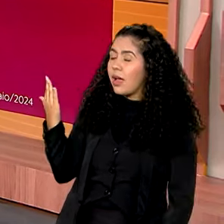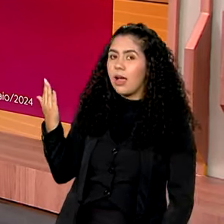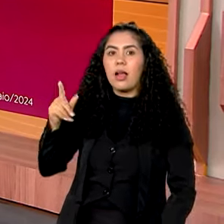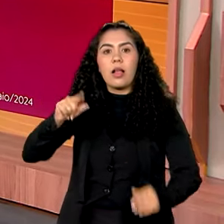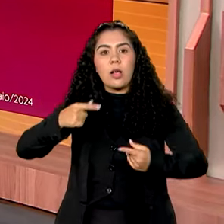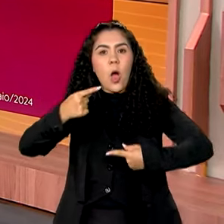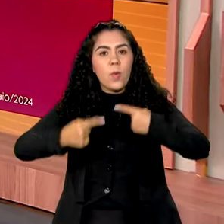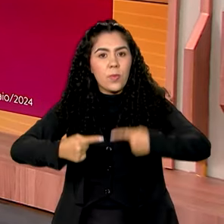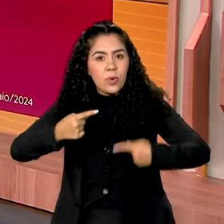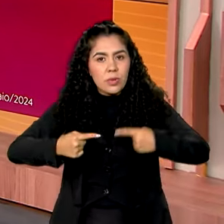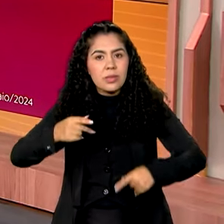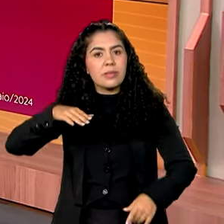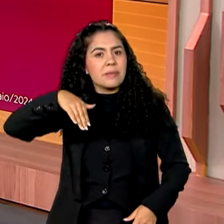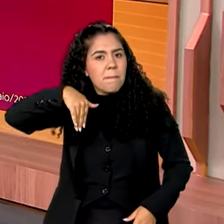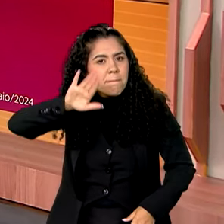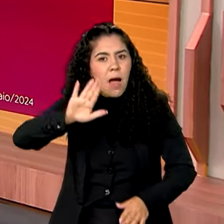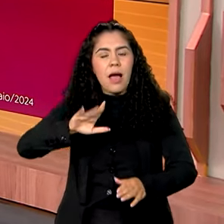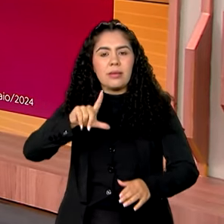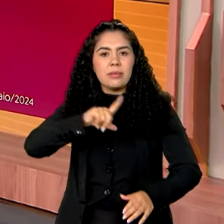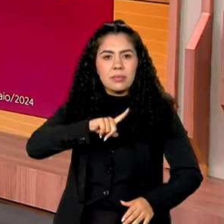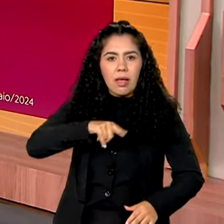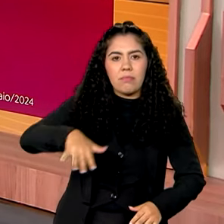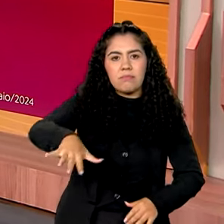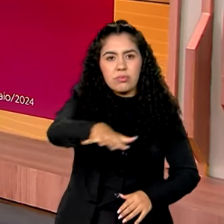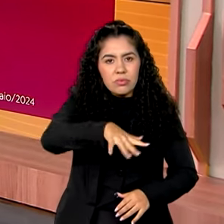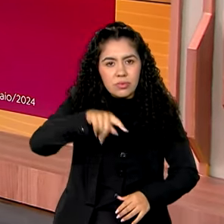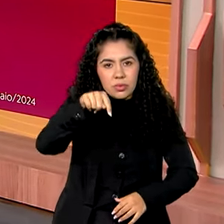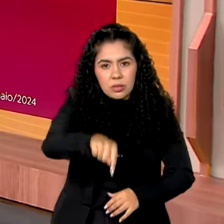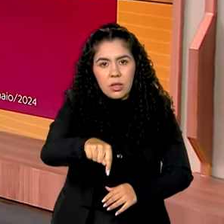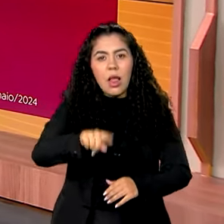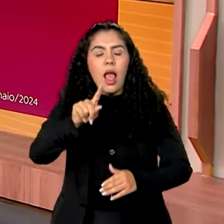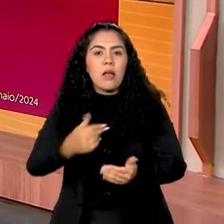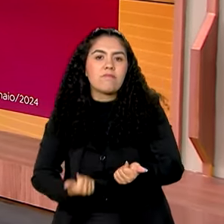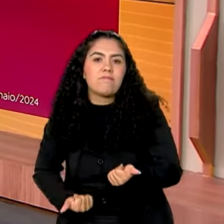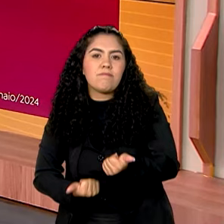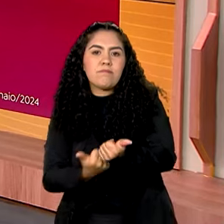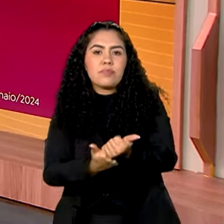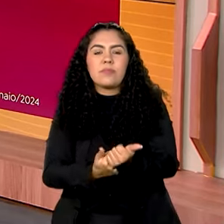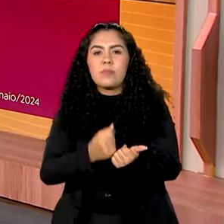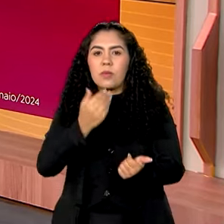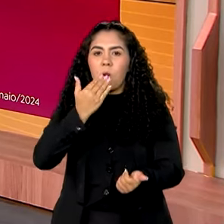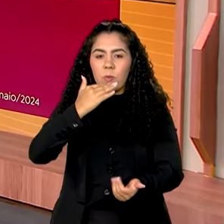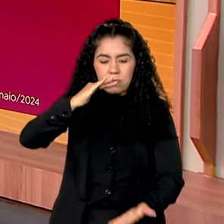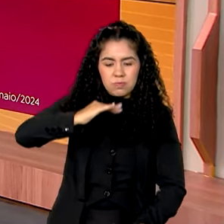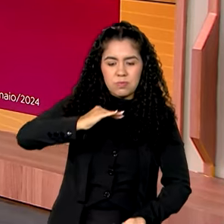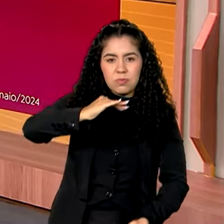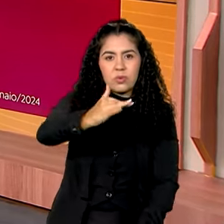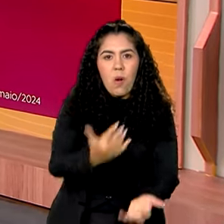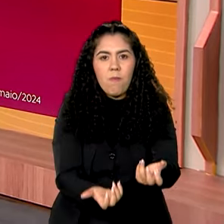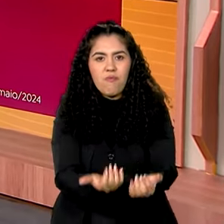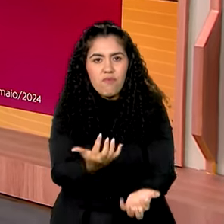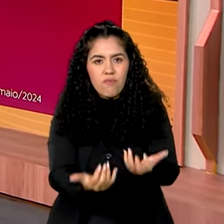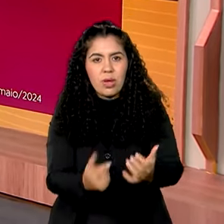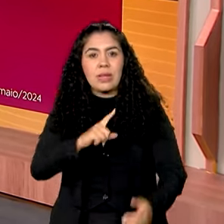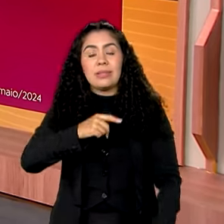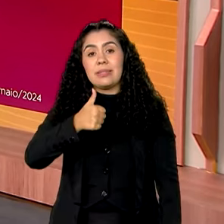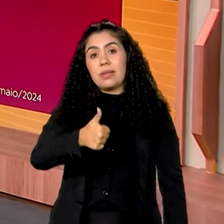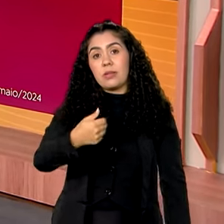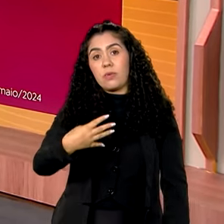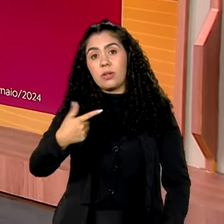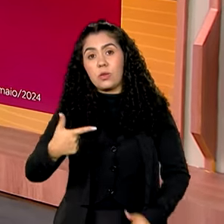políticas mais presentes ali em Nova Mamoré, é o auxílio gás. Por lá, 142 famílias recebem esse